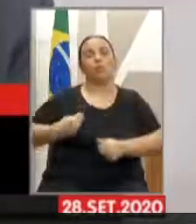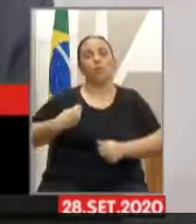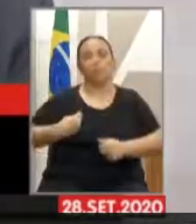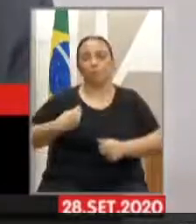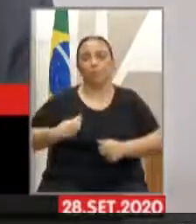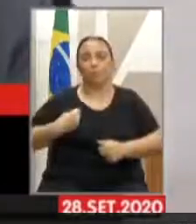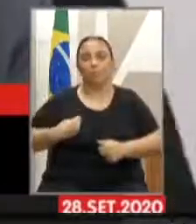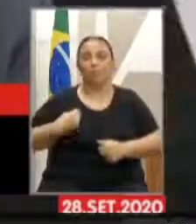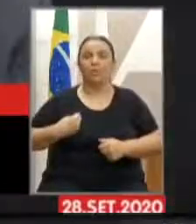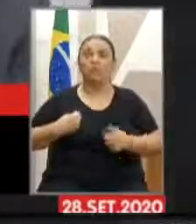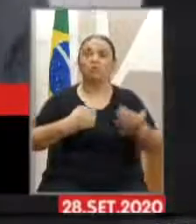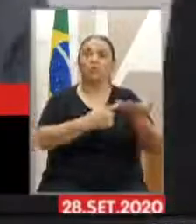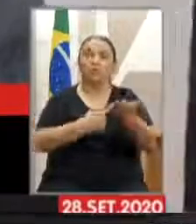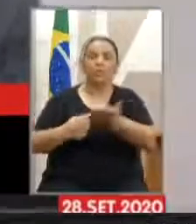determina a laboratura da ata e encerra o trabalho.